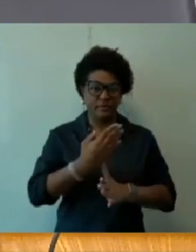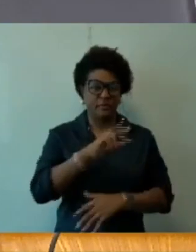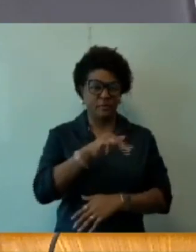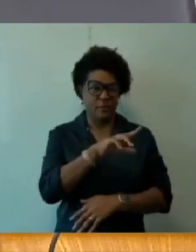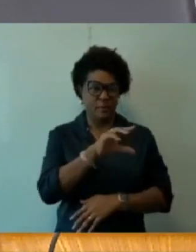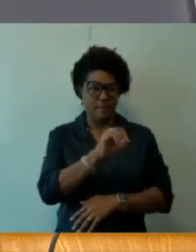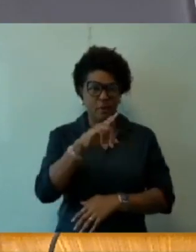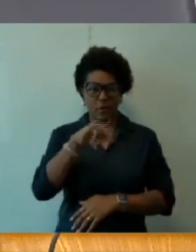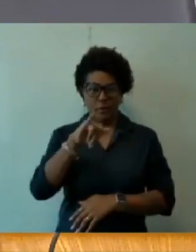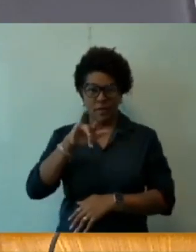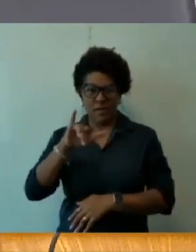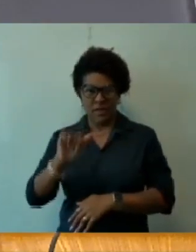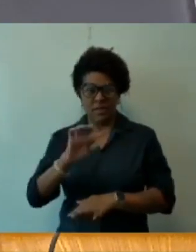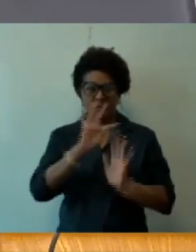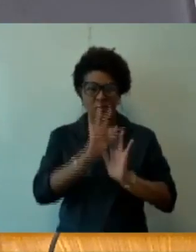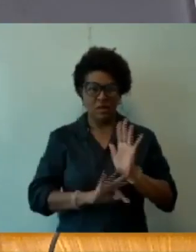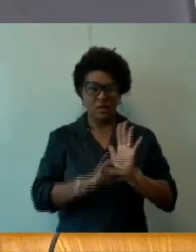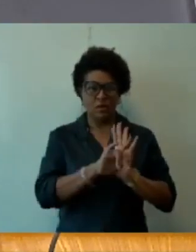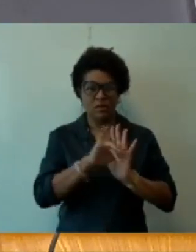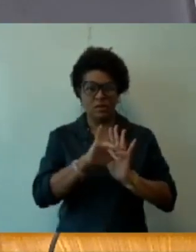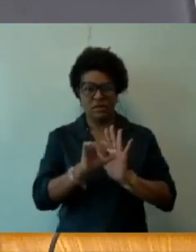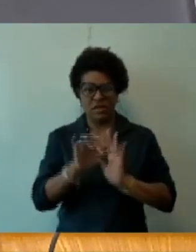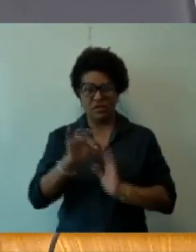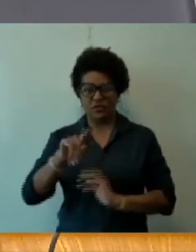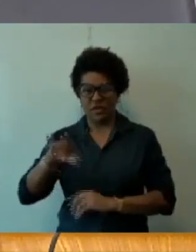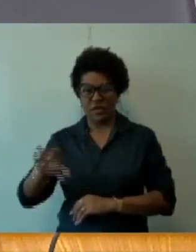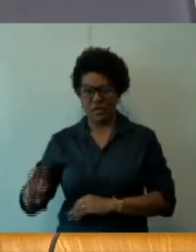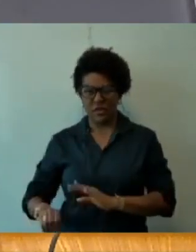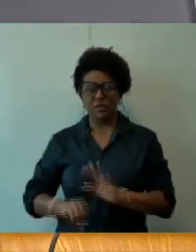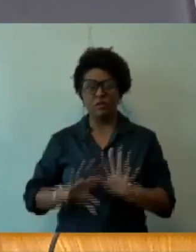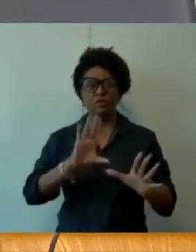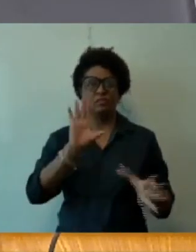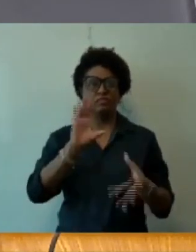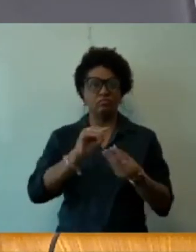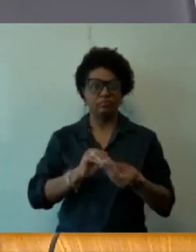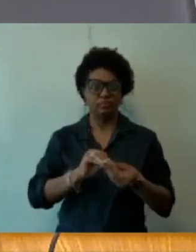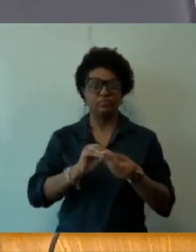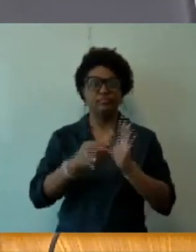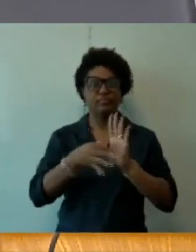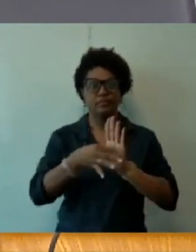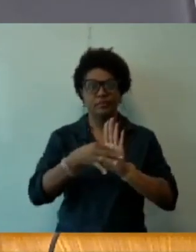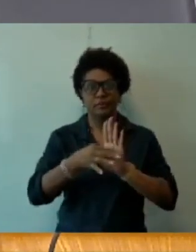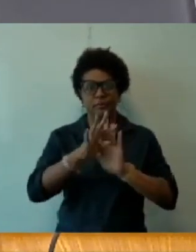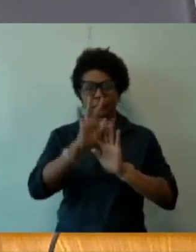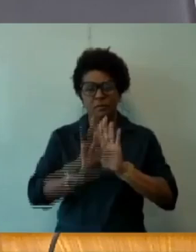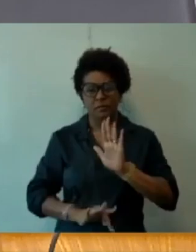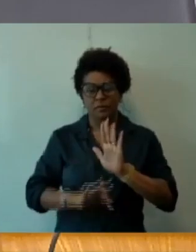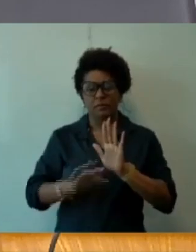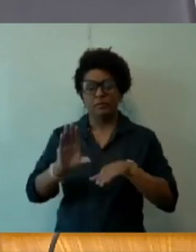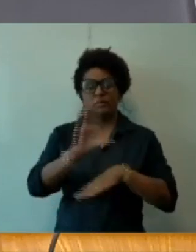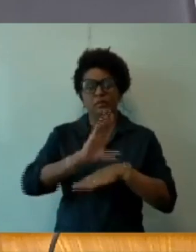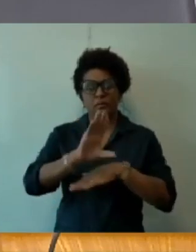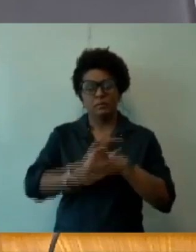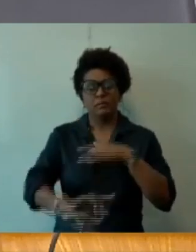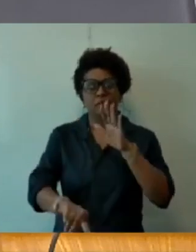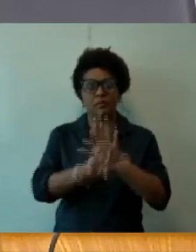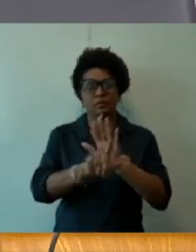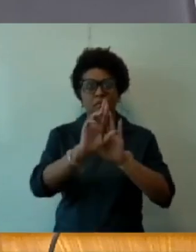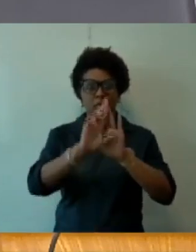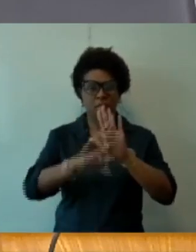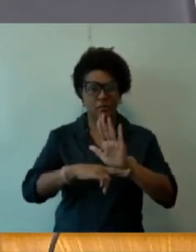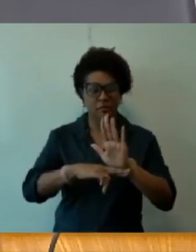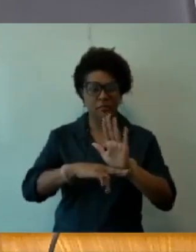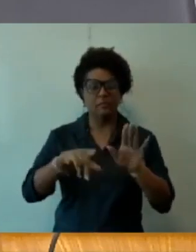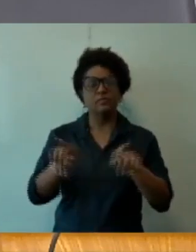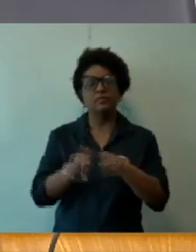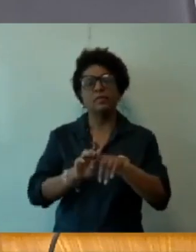Sérgio Fernando de Pinho Tavares. E a conclusão do parecer do relator é pela constitucionalidade, pela legalidade, pela regimentalidade e pela aprovação.